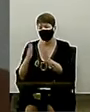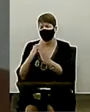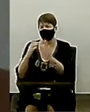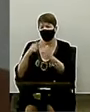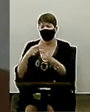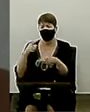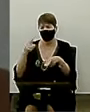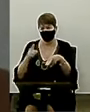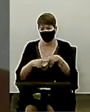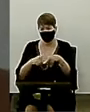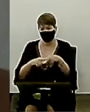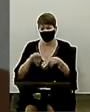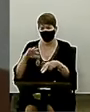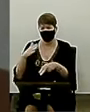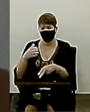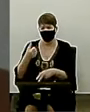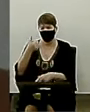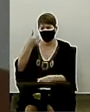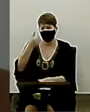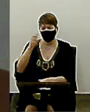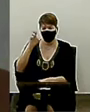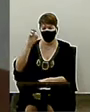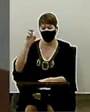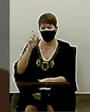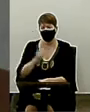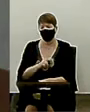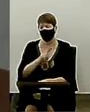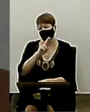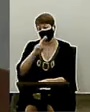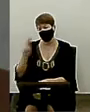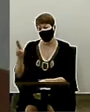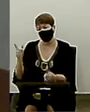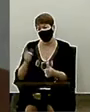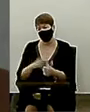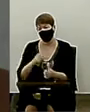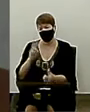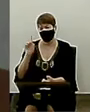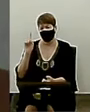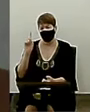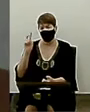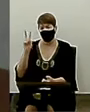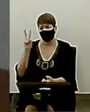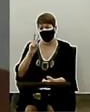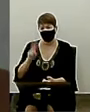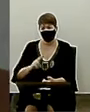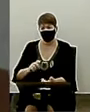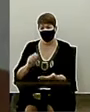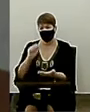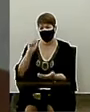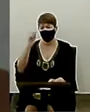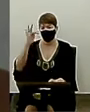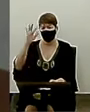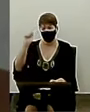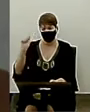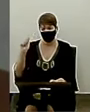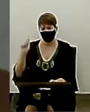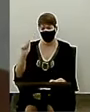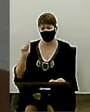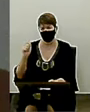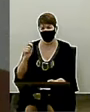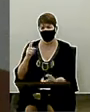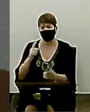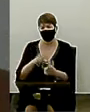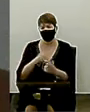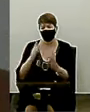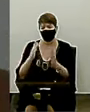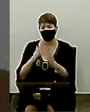Na década de 40. Eu vi o nome dele pela primeira vez na ata da primeira igreja de Uruaçu, que foi